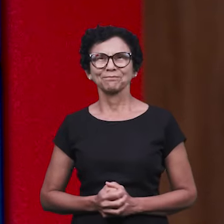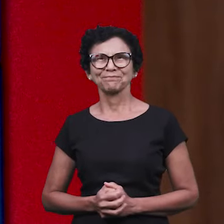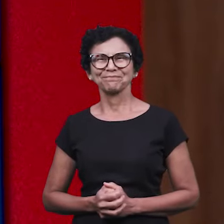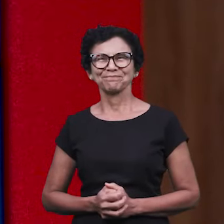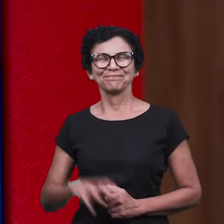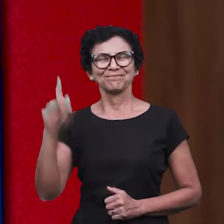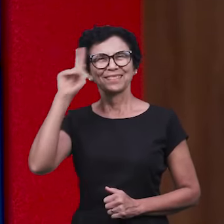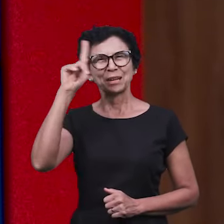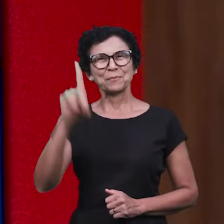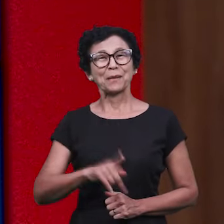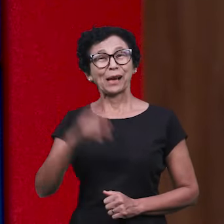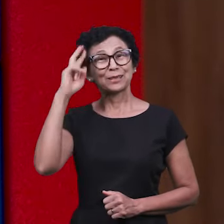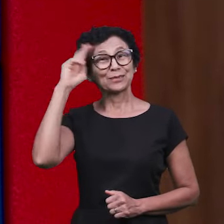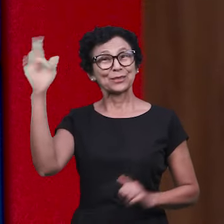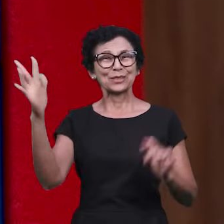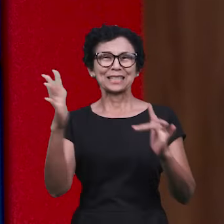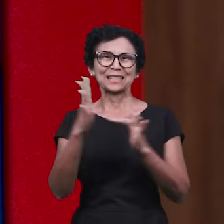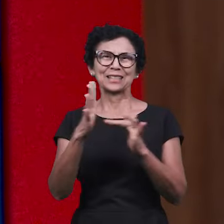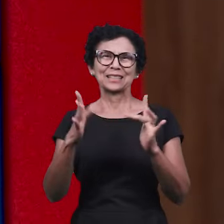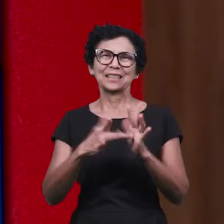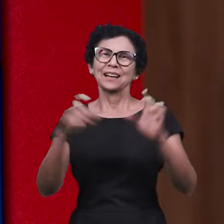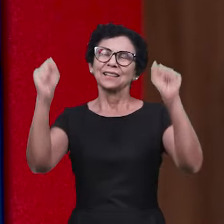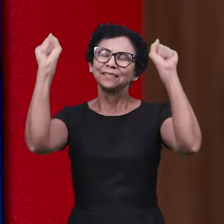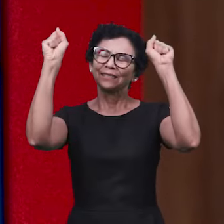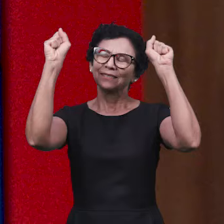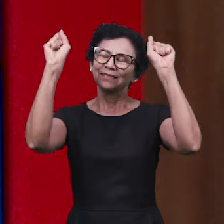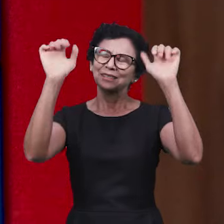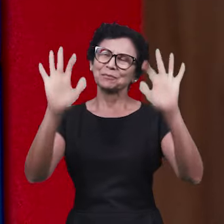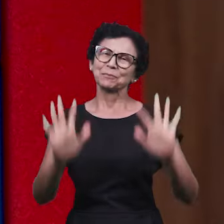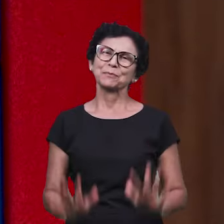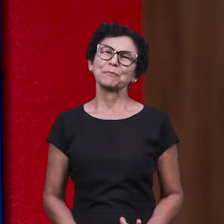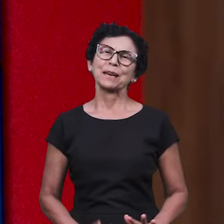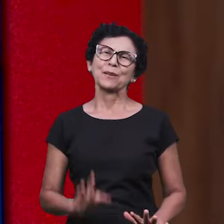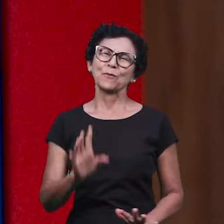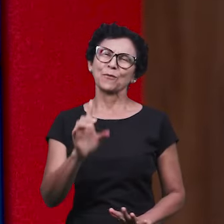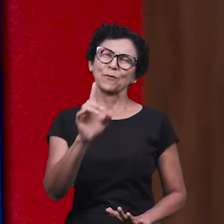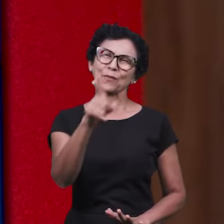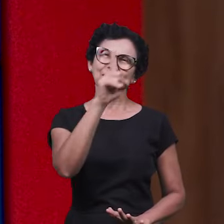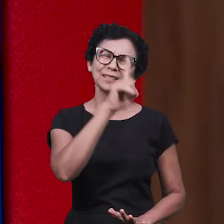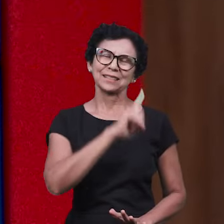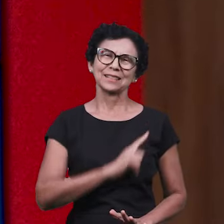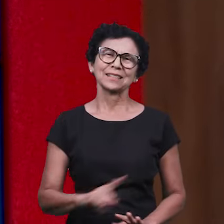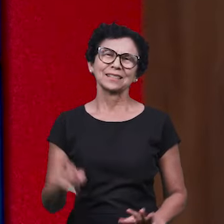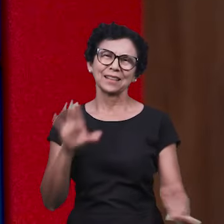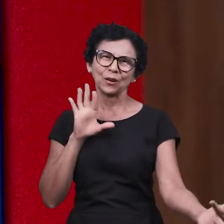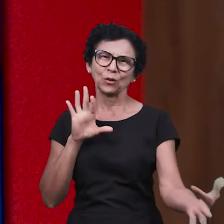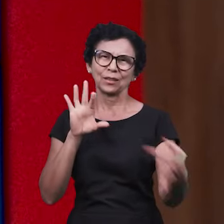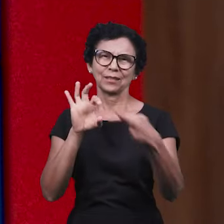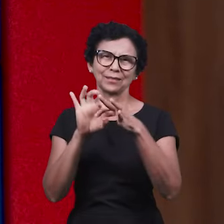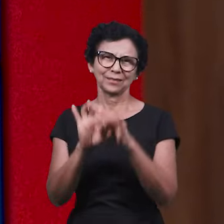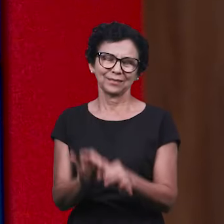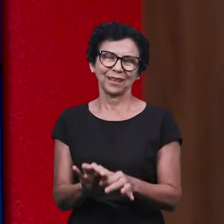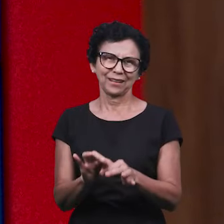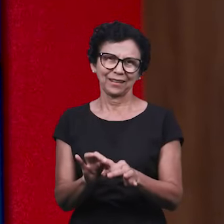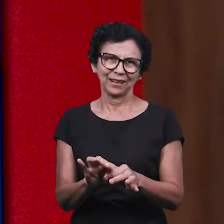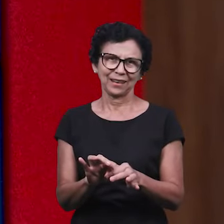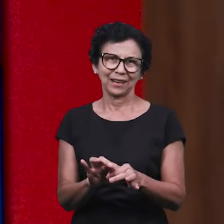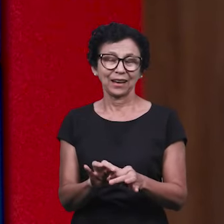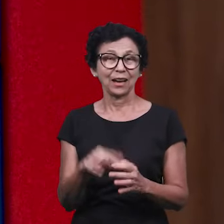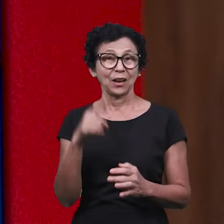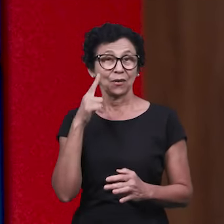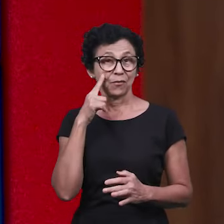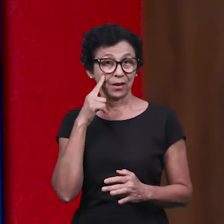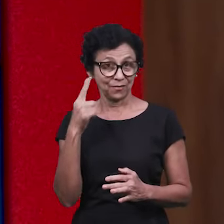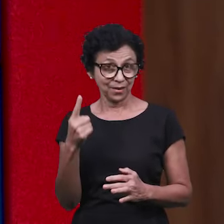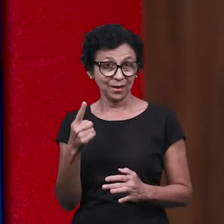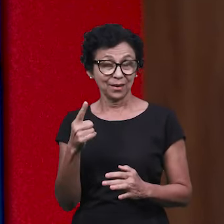A paz do Senhor Jesus, que benção é ter você aqui com a gente assistindo a partir de agora o Manaim